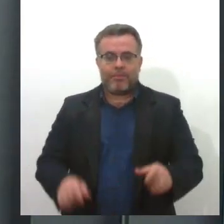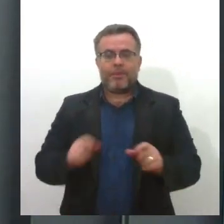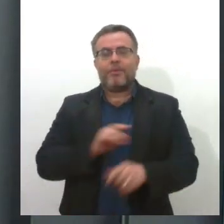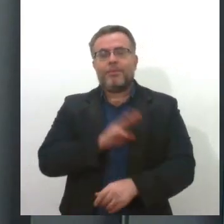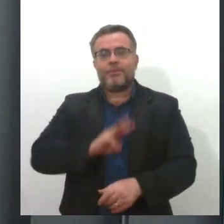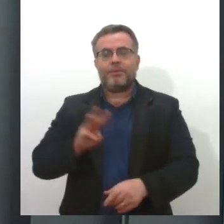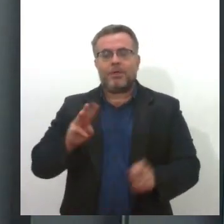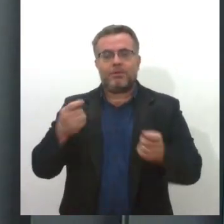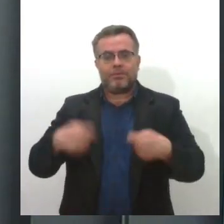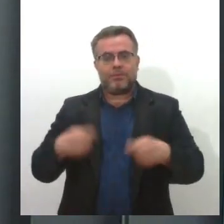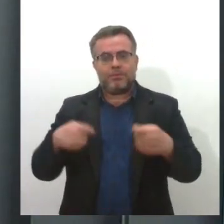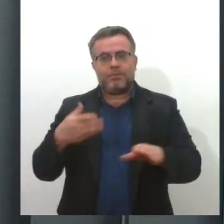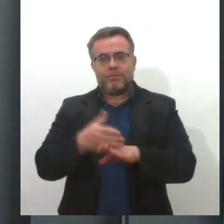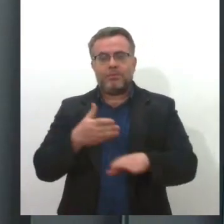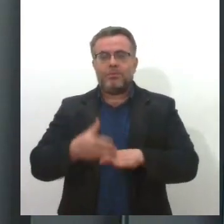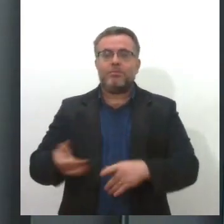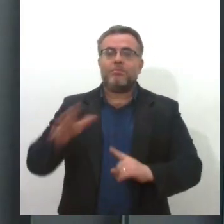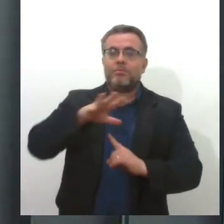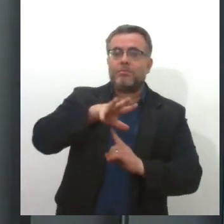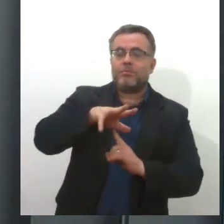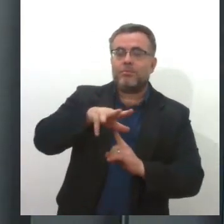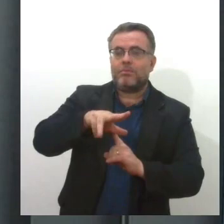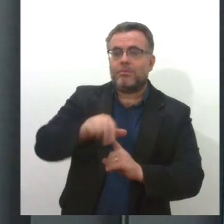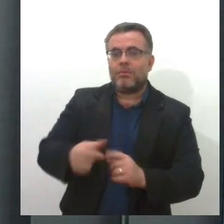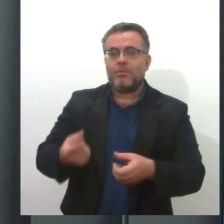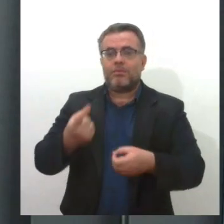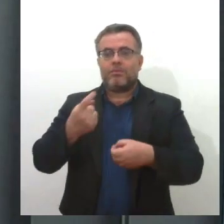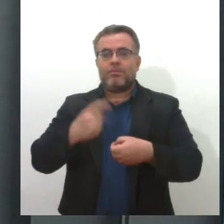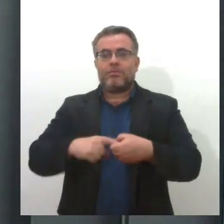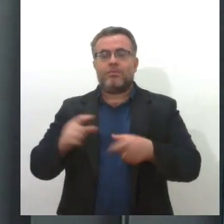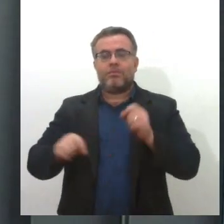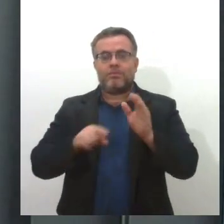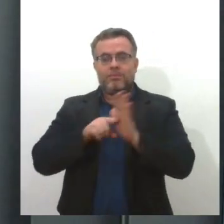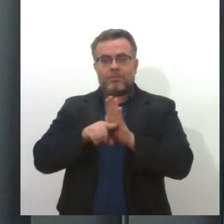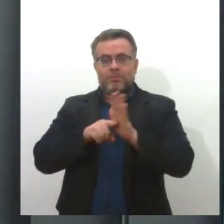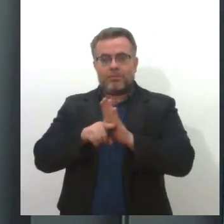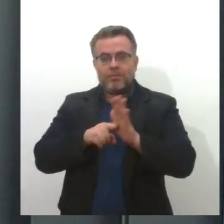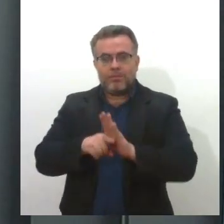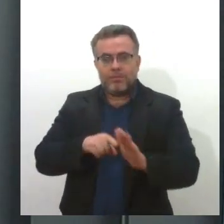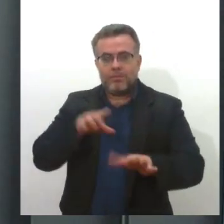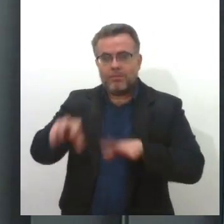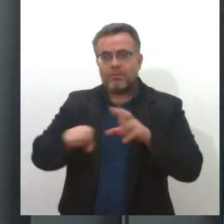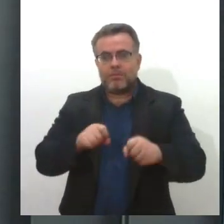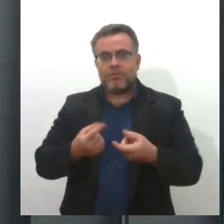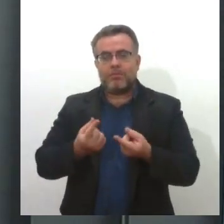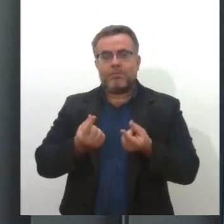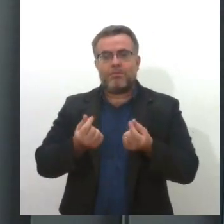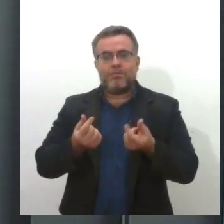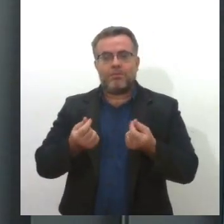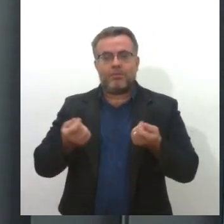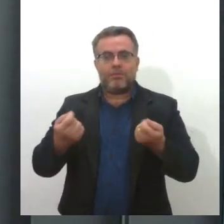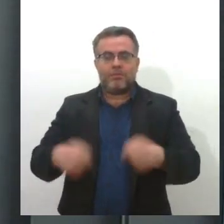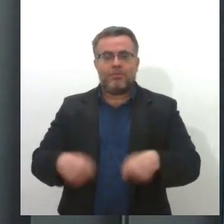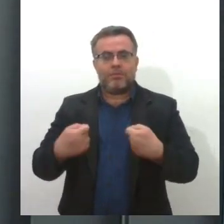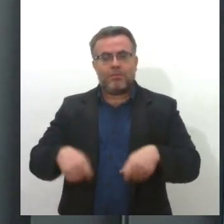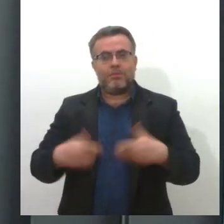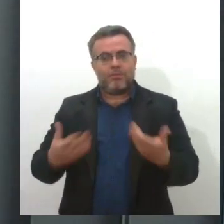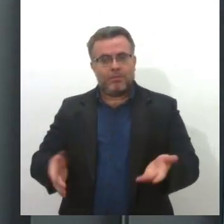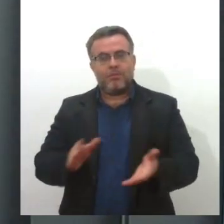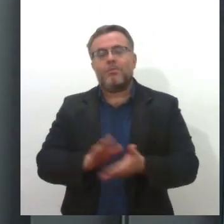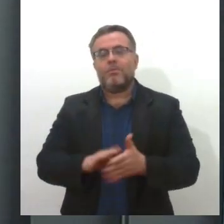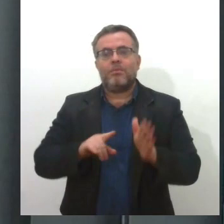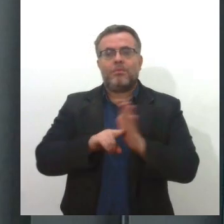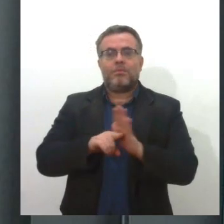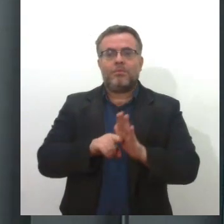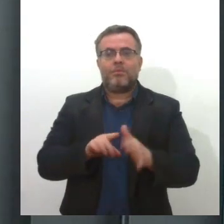Central deve voltar a liberar, nesta segunda-feira, a consulta aos recursos esquecidos pelos brasileiros nos bancos. A consulta foi